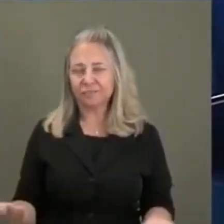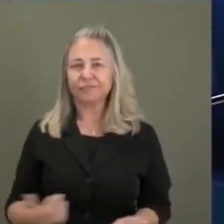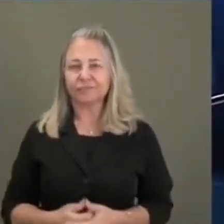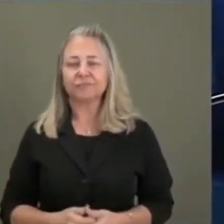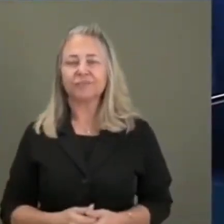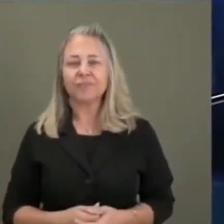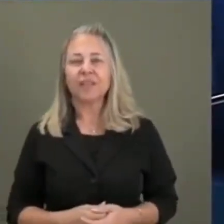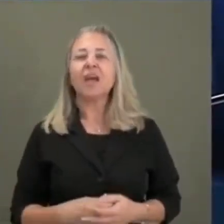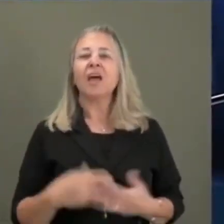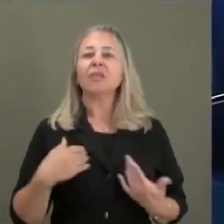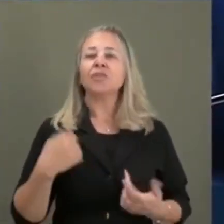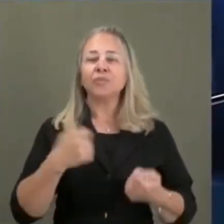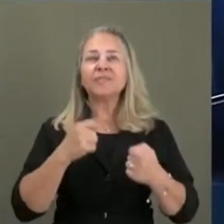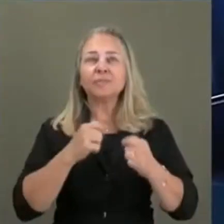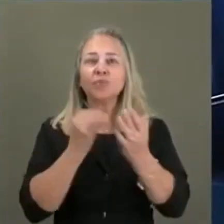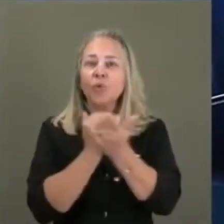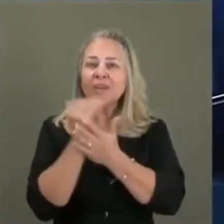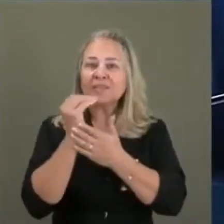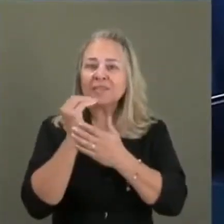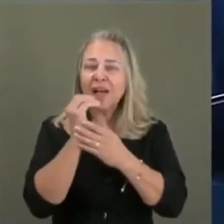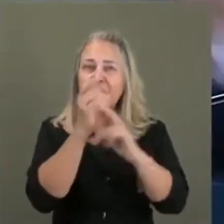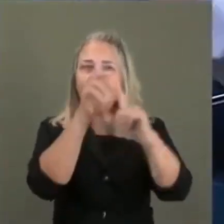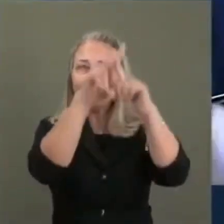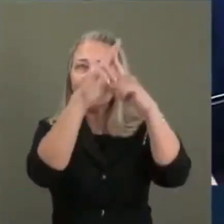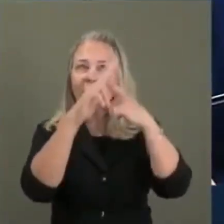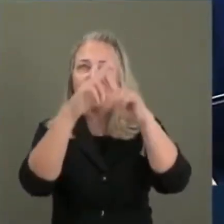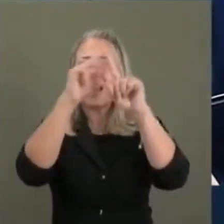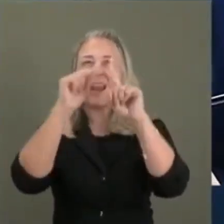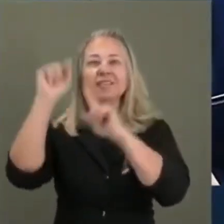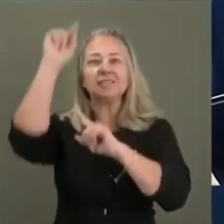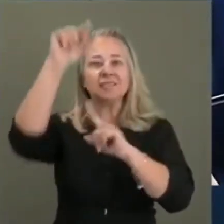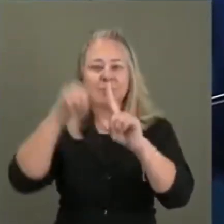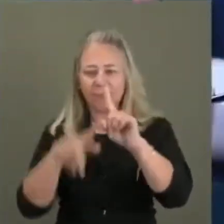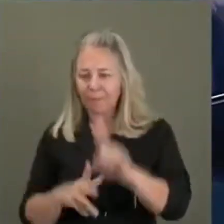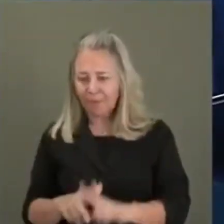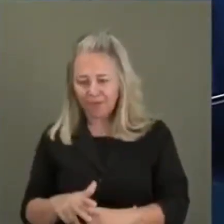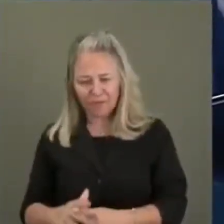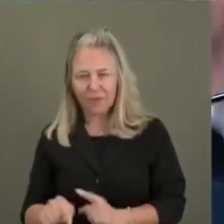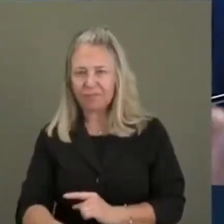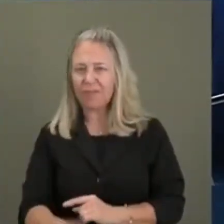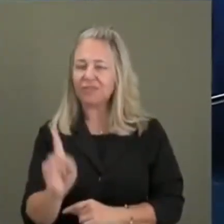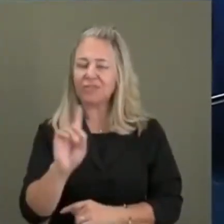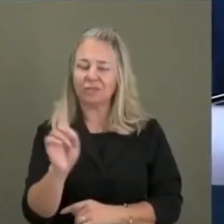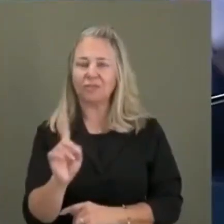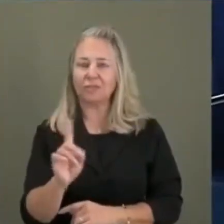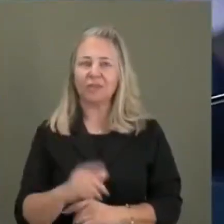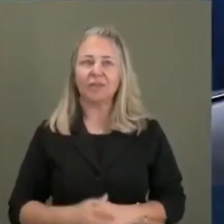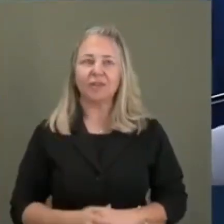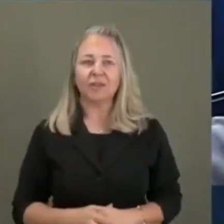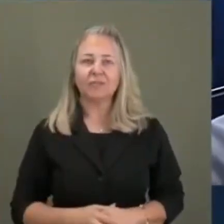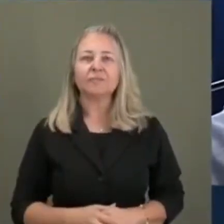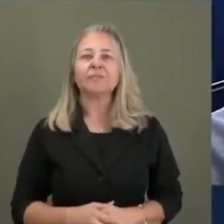mexer lá em cima, não é embaixo. Você está entendendo? E uma reforma política aqui. Então, eu queria que o senhor me respondesse.